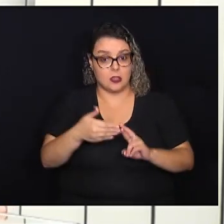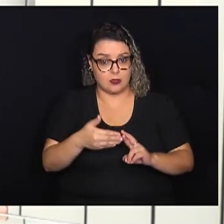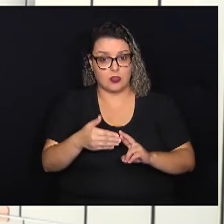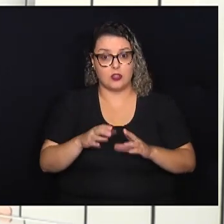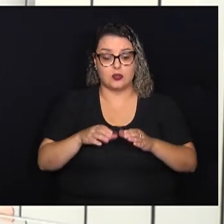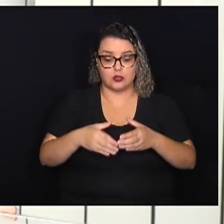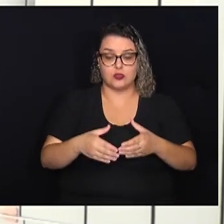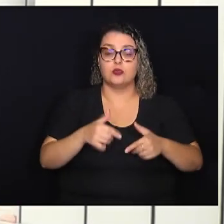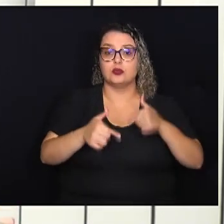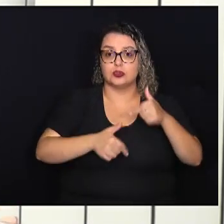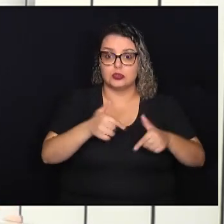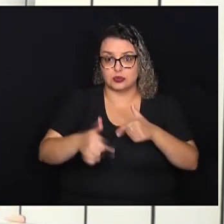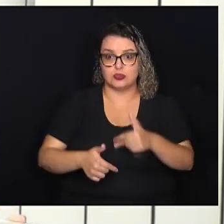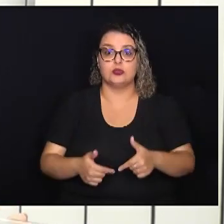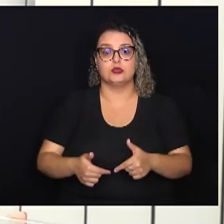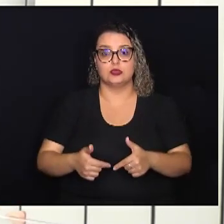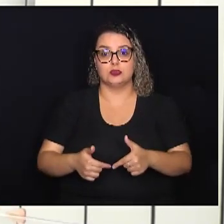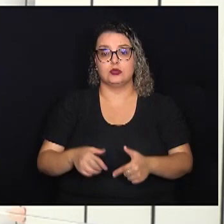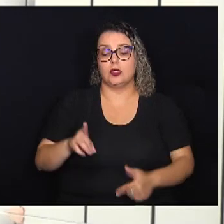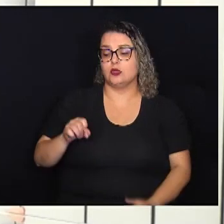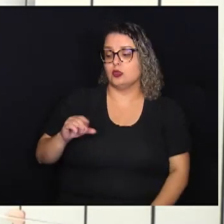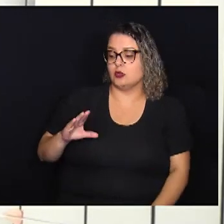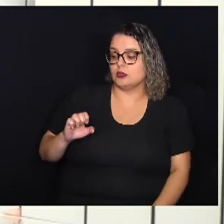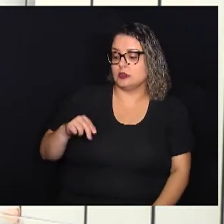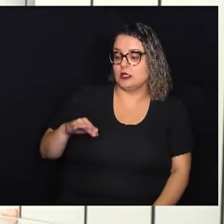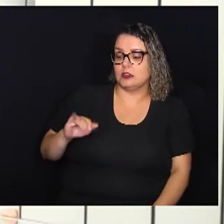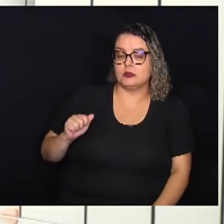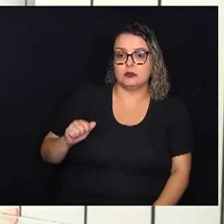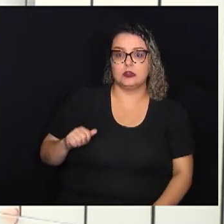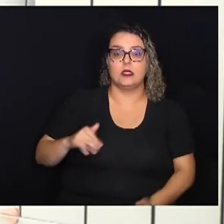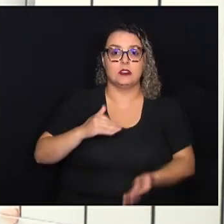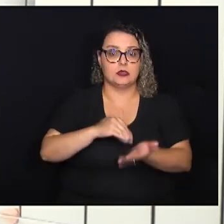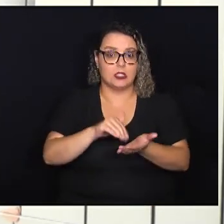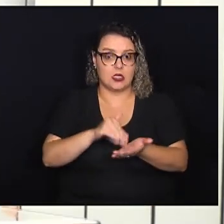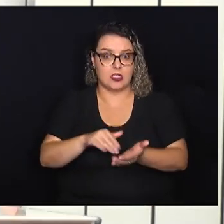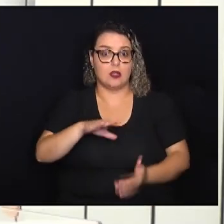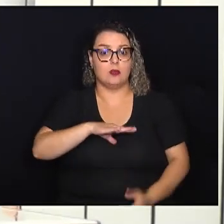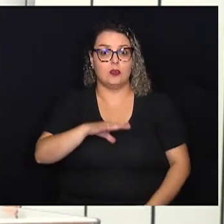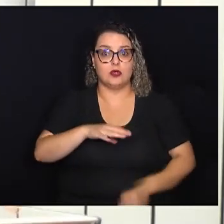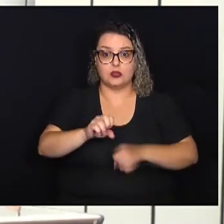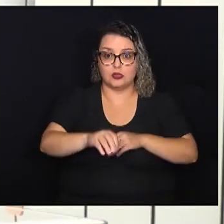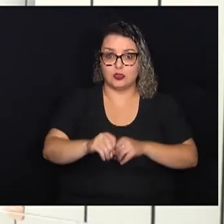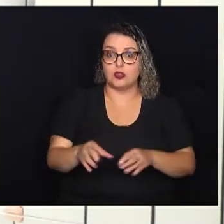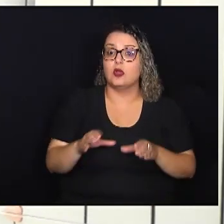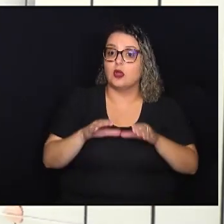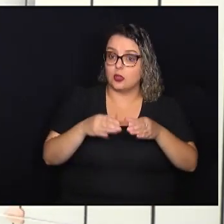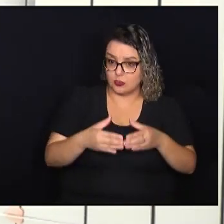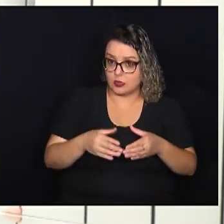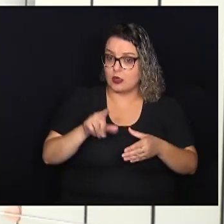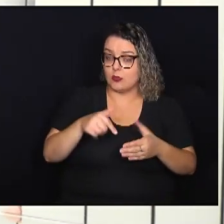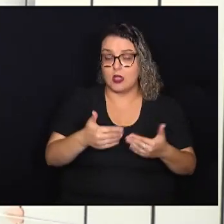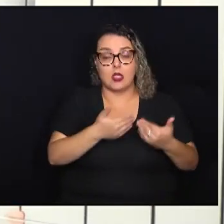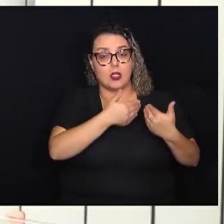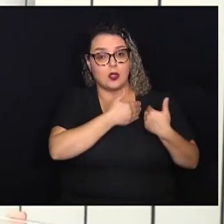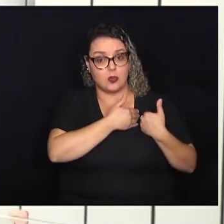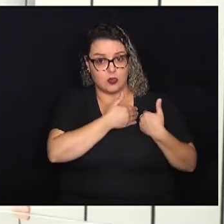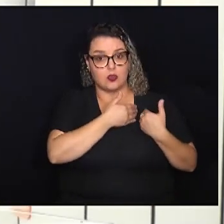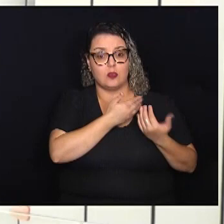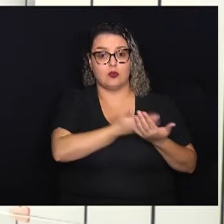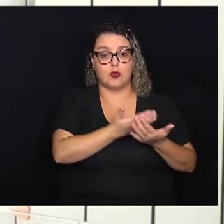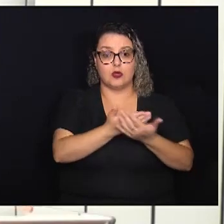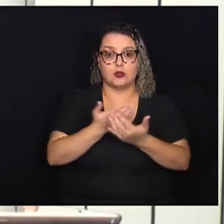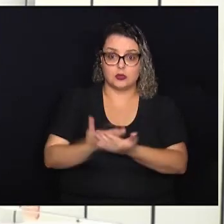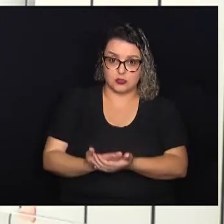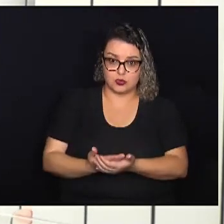grupo de trabalho sobre docência na Secretaria Municipal de Educação. O grupo é responsável pelos estudos